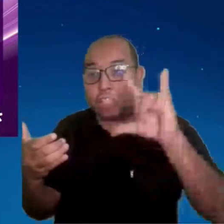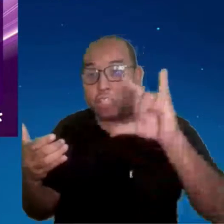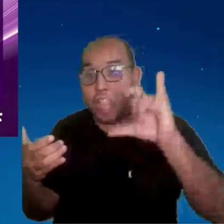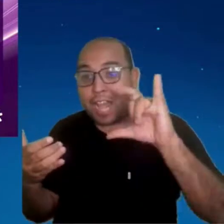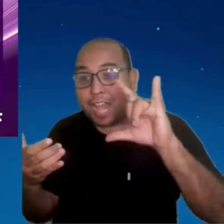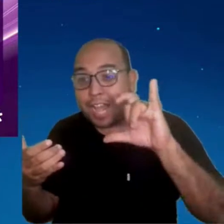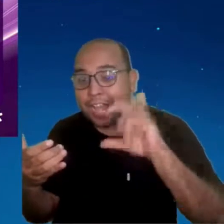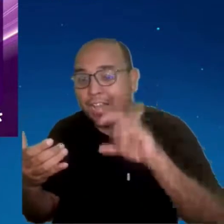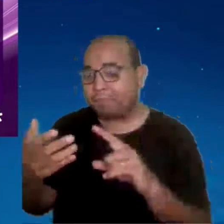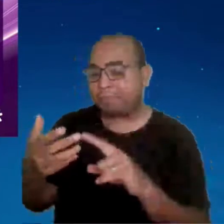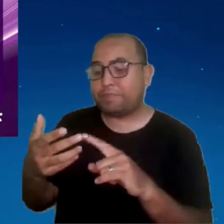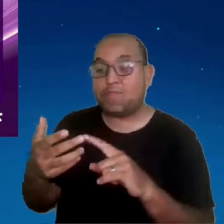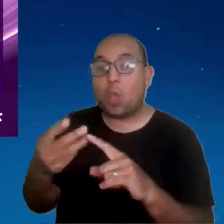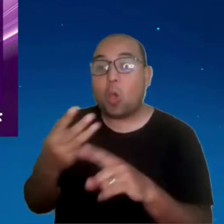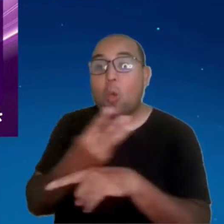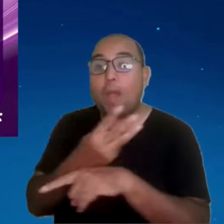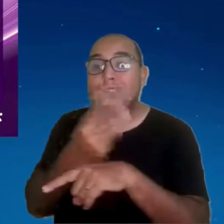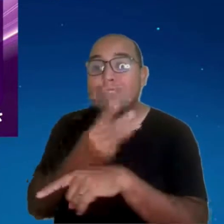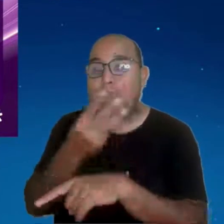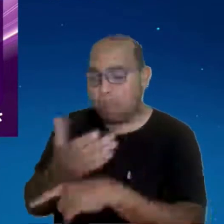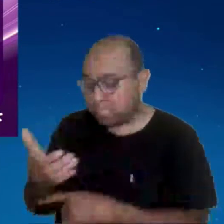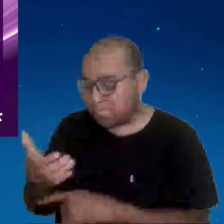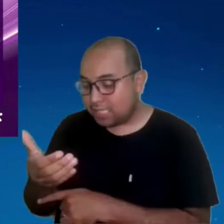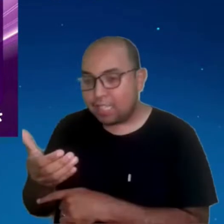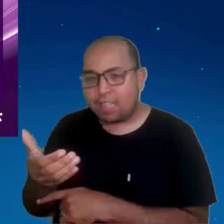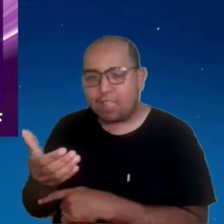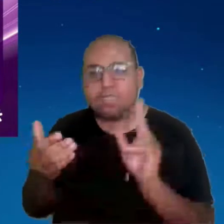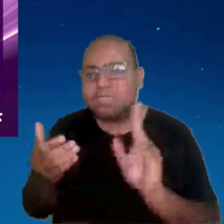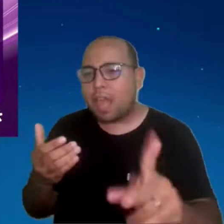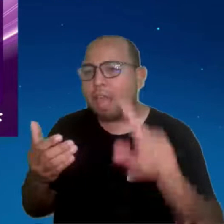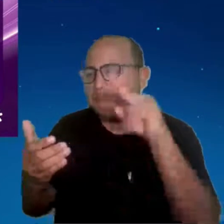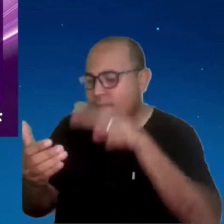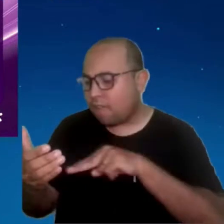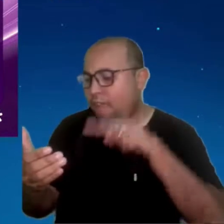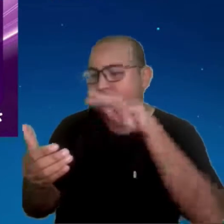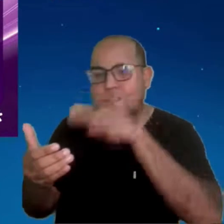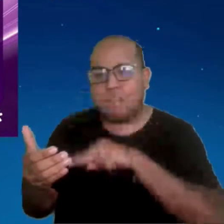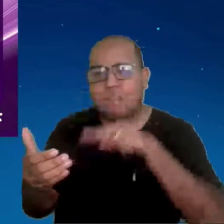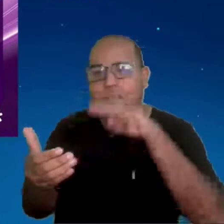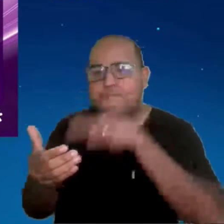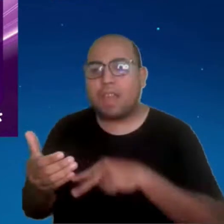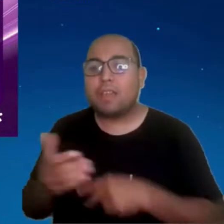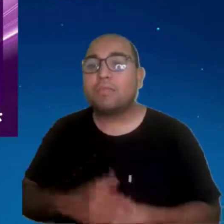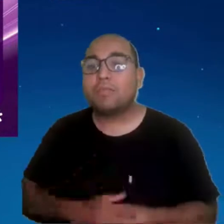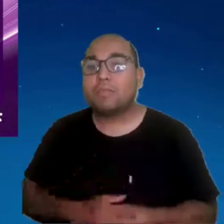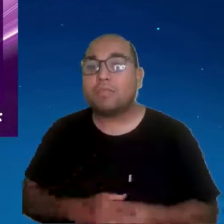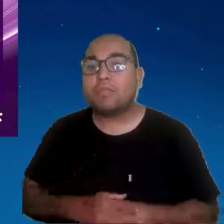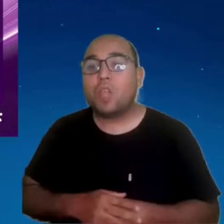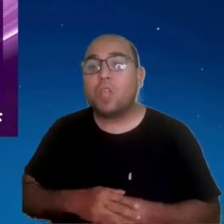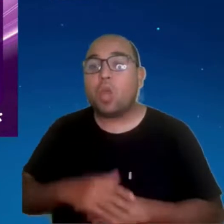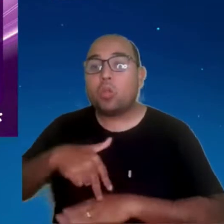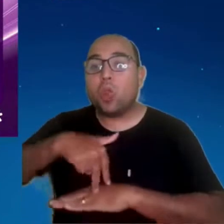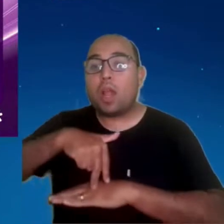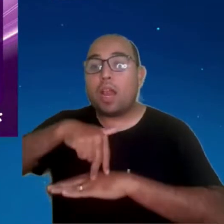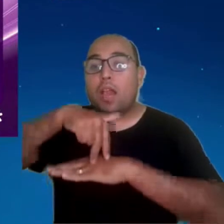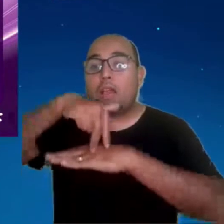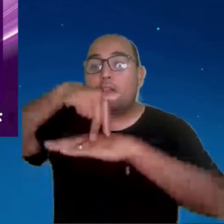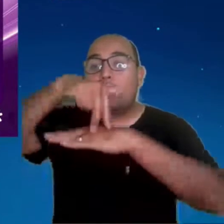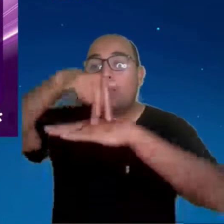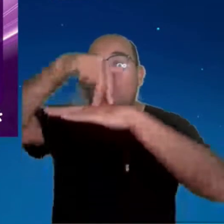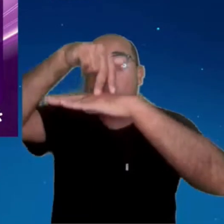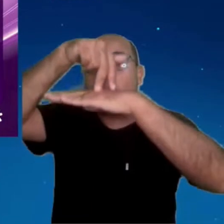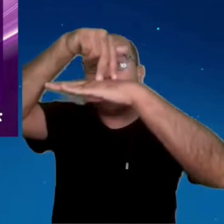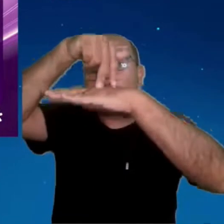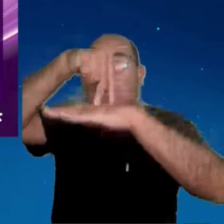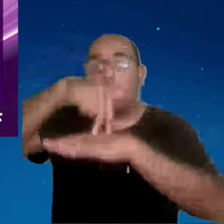mensagem do WhatsApp. Então, você está sempre conectado. Quem não entra no elevador para dar um bom dia, mas quando você está no elevador, as pessoas estão